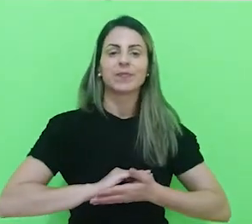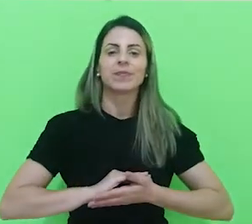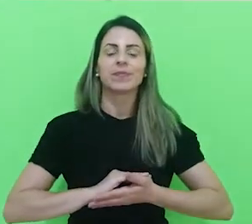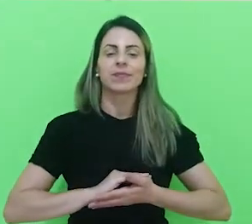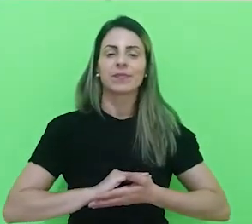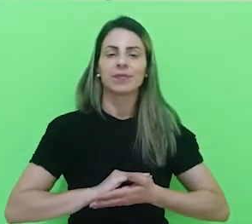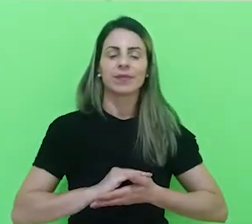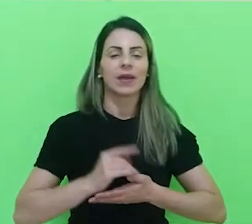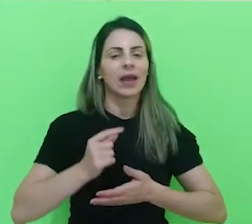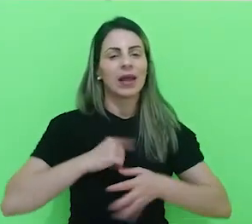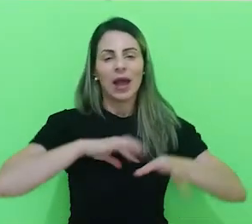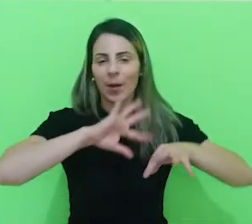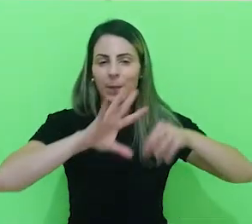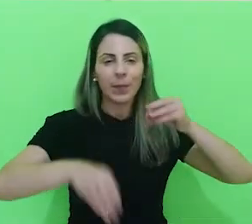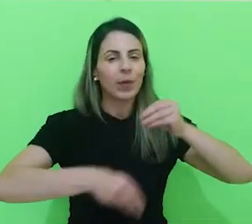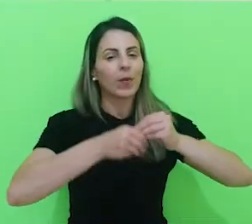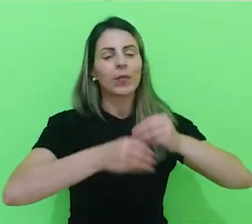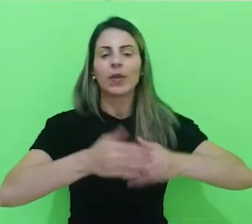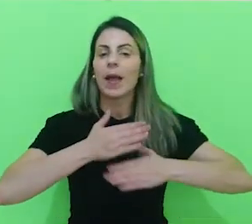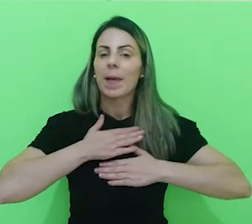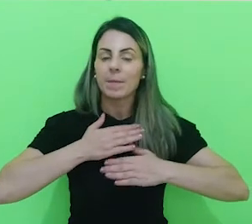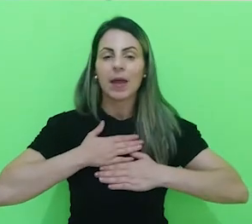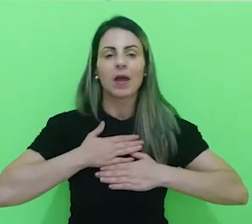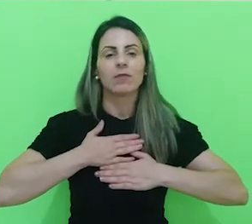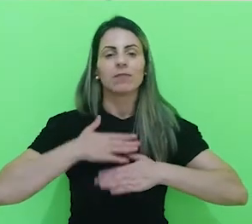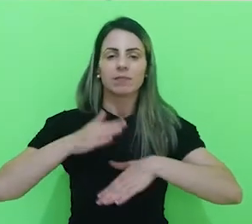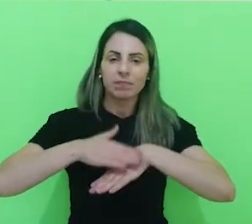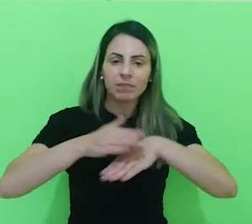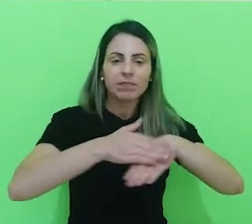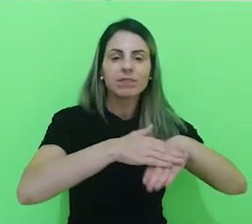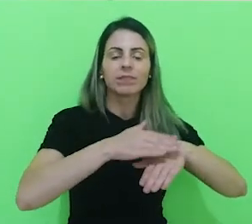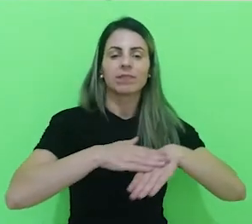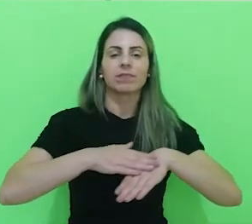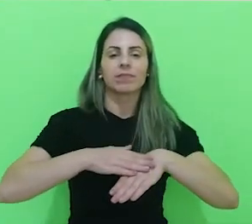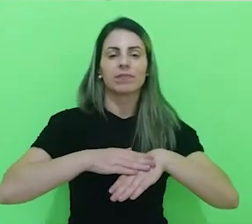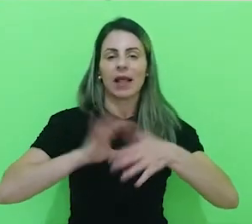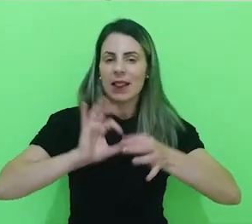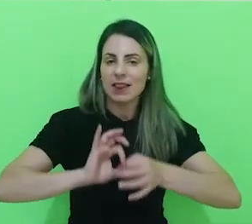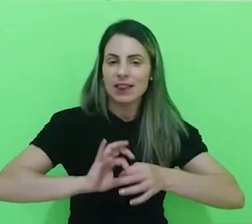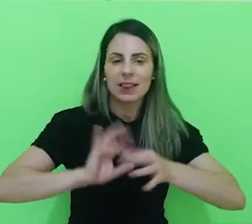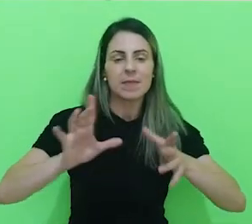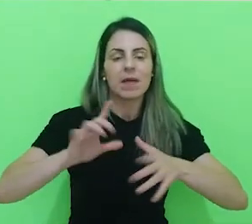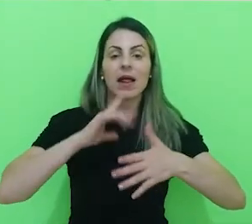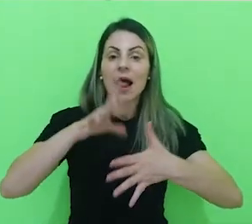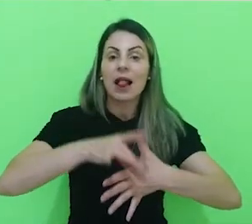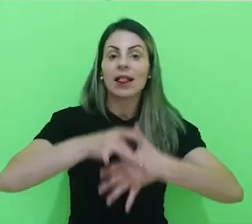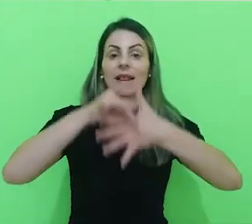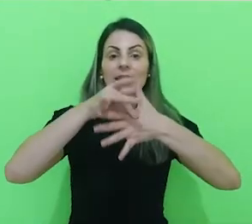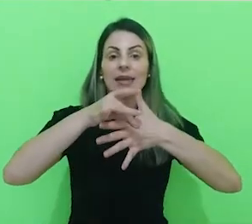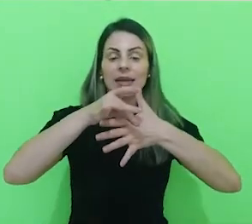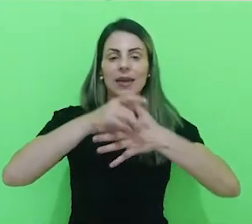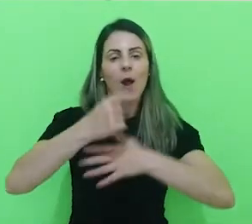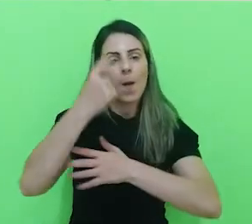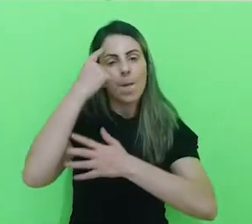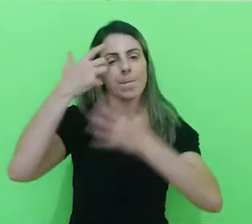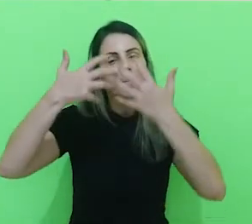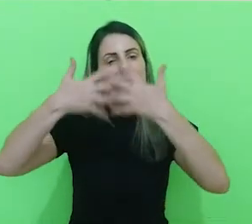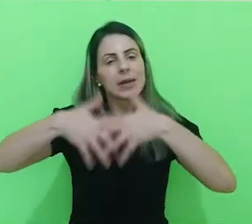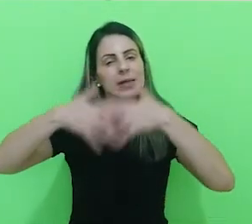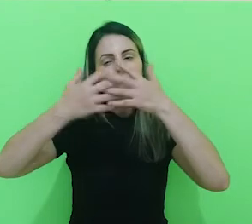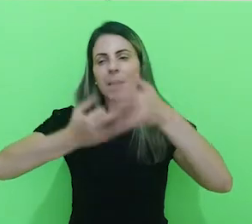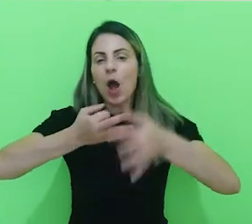Contribuiu imensamente para o exercício da autonomia, da liderança, do pensamento